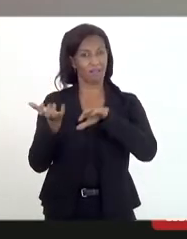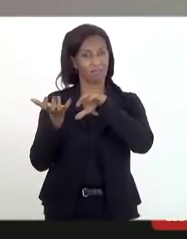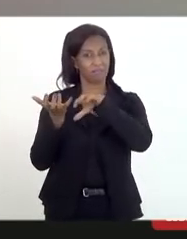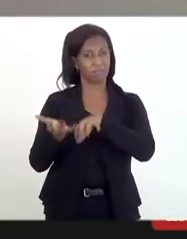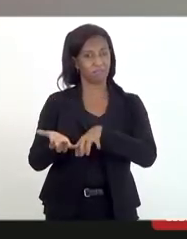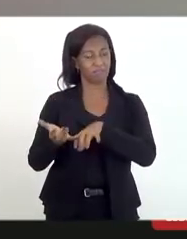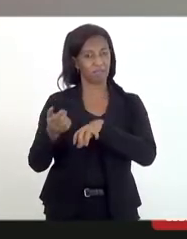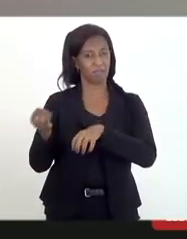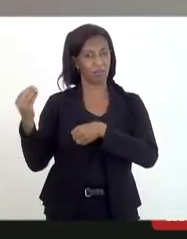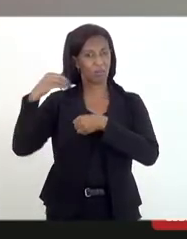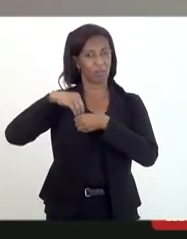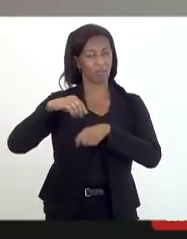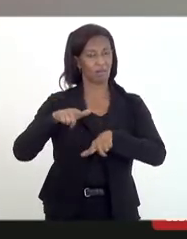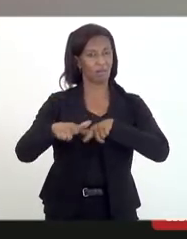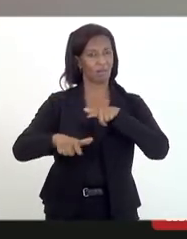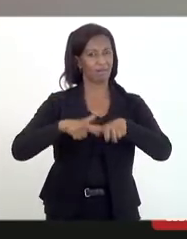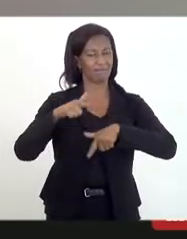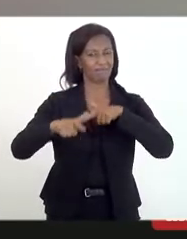esse grupo de trabalho